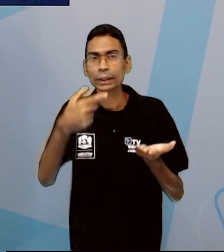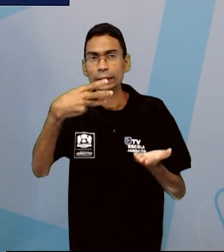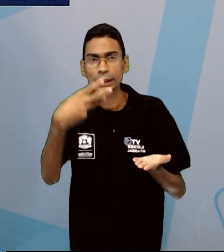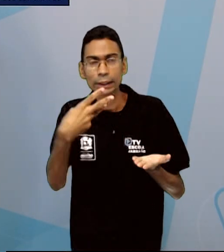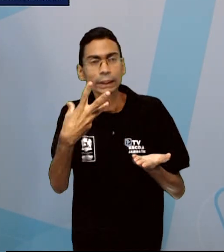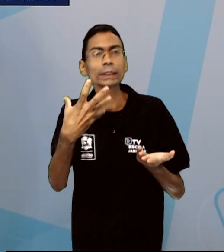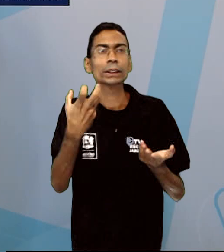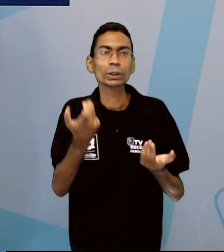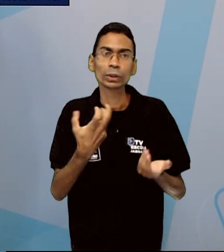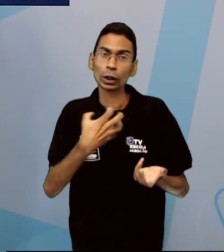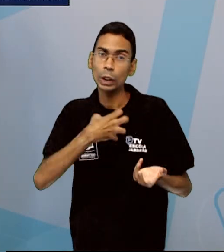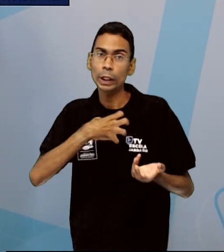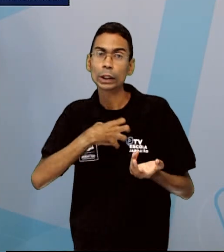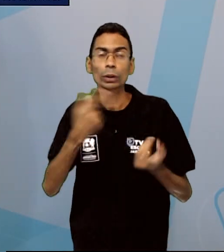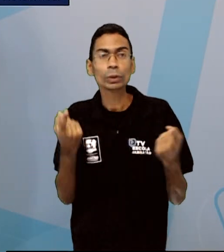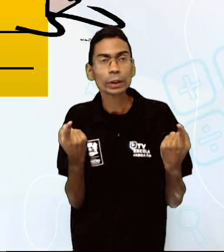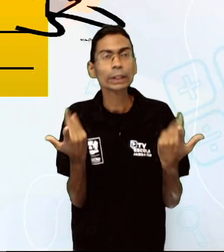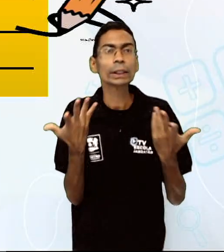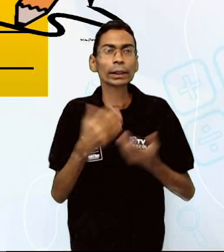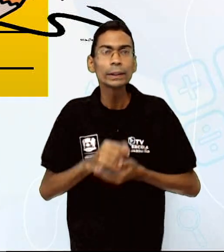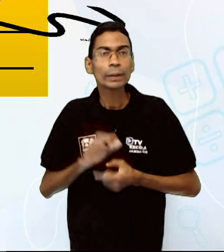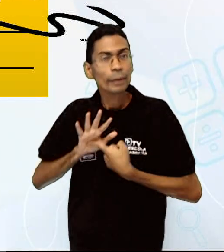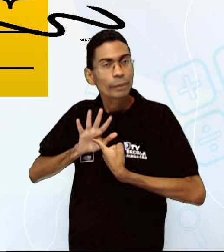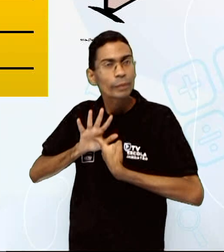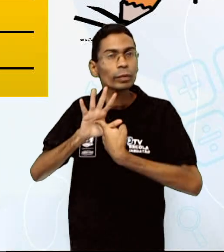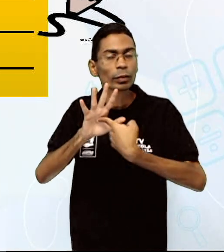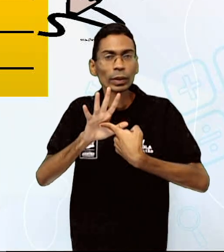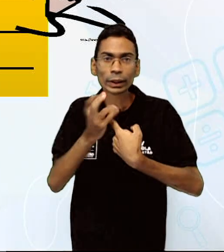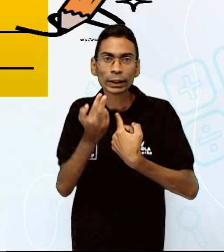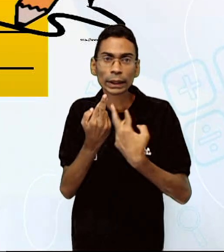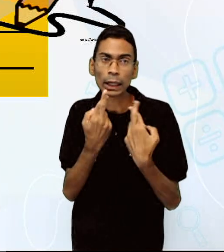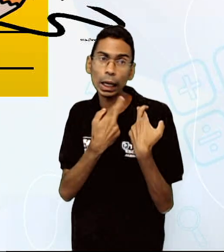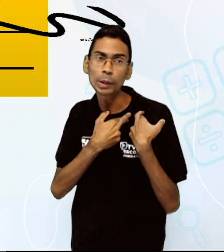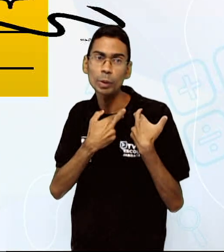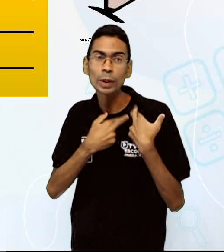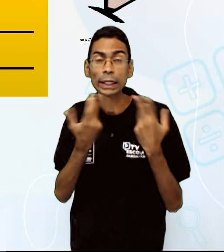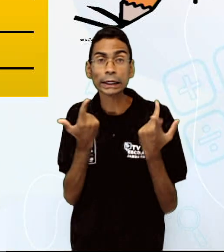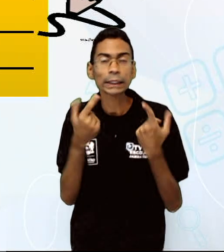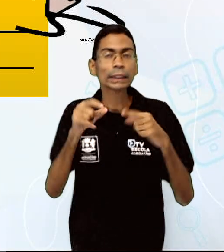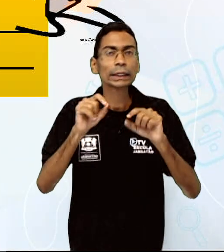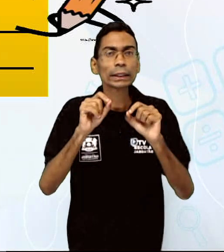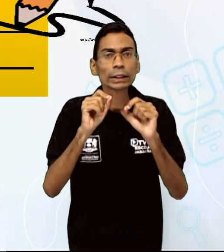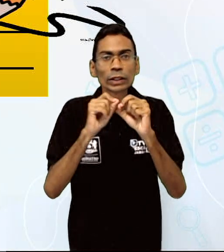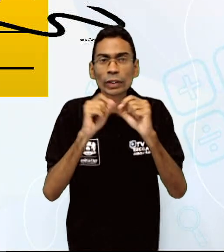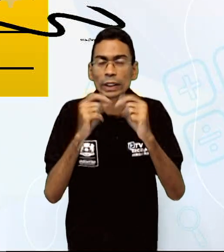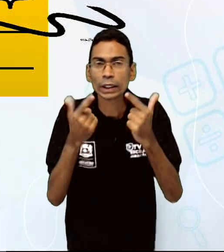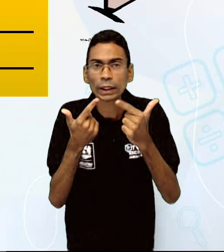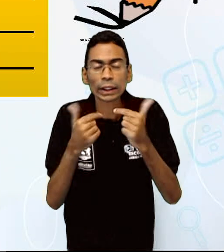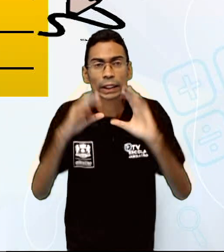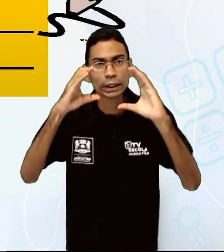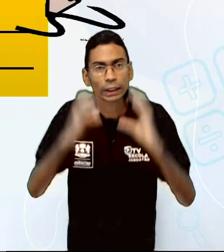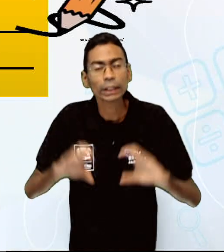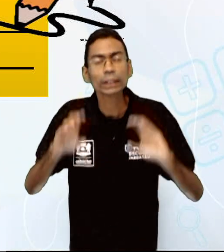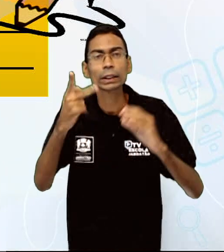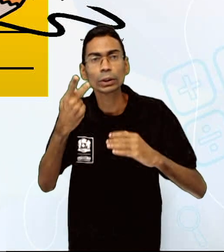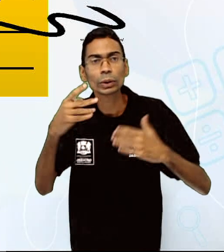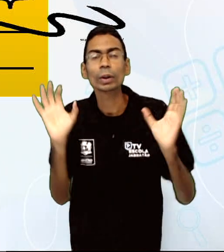que demonstram a maneira de você exercer a cidadania aí na sua